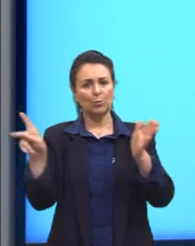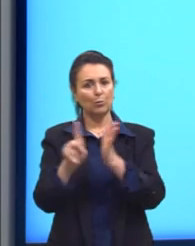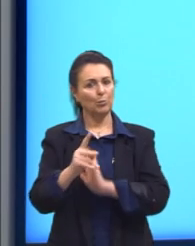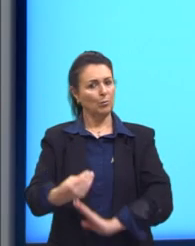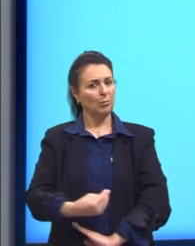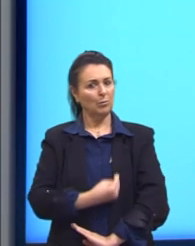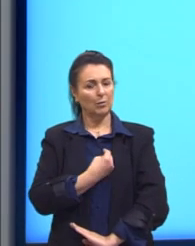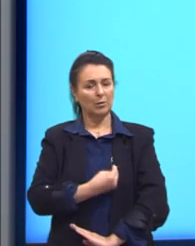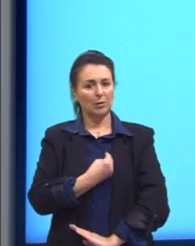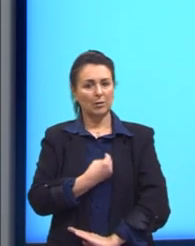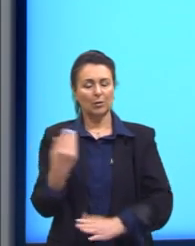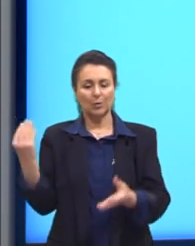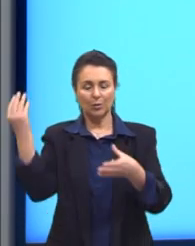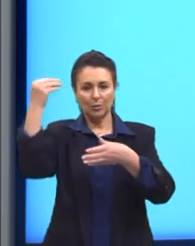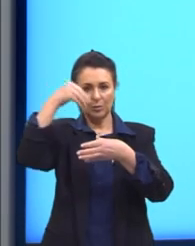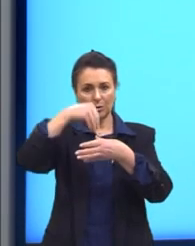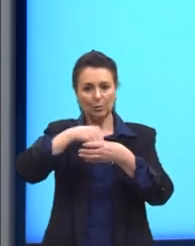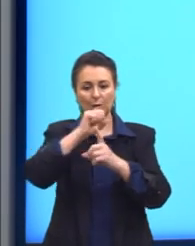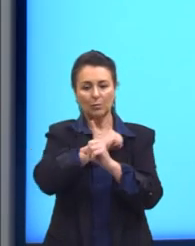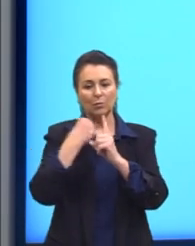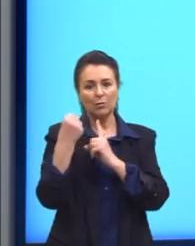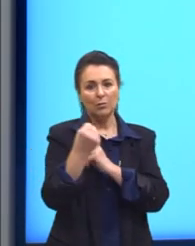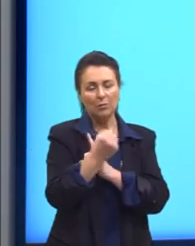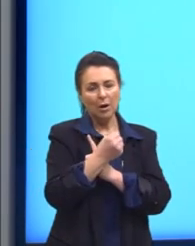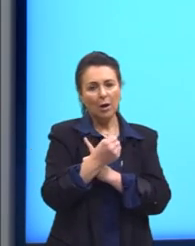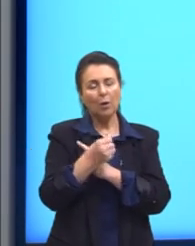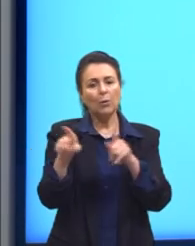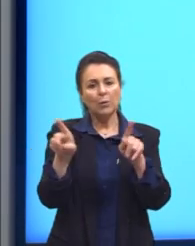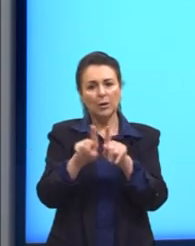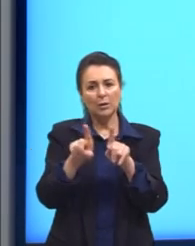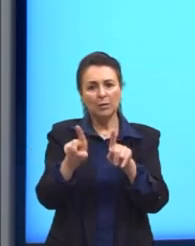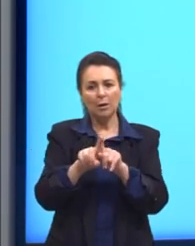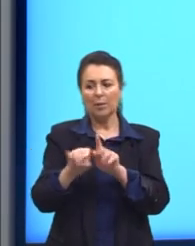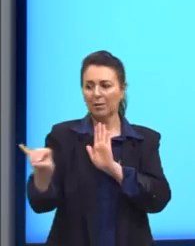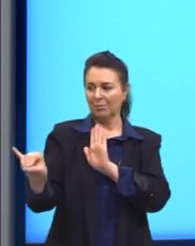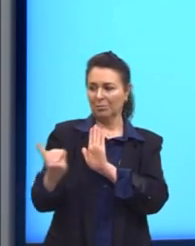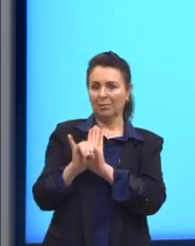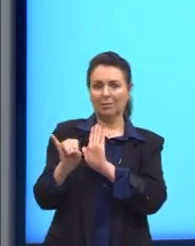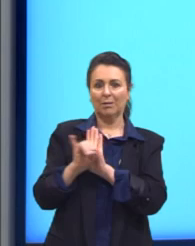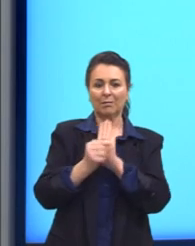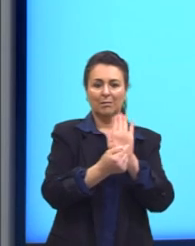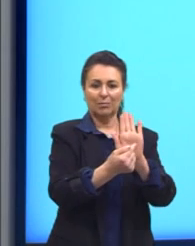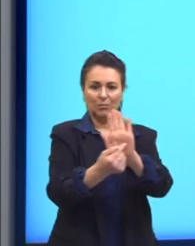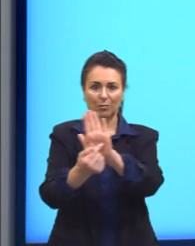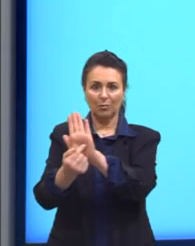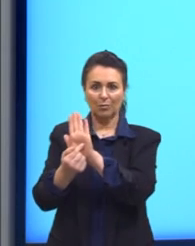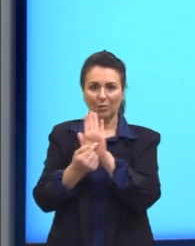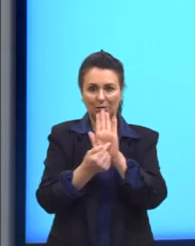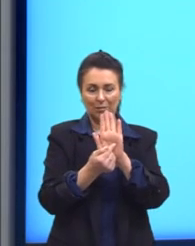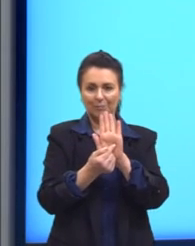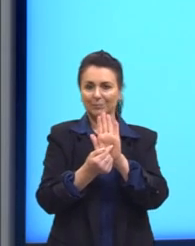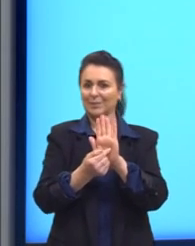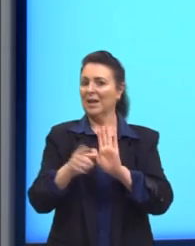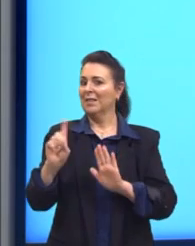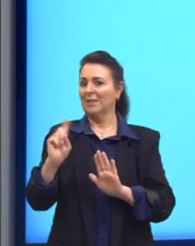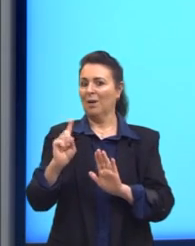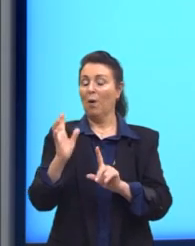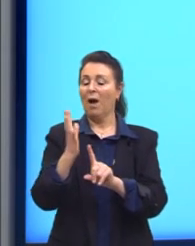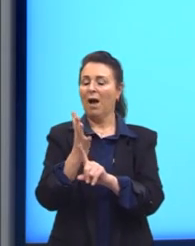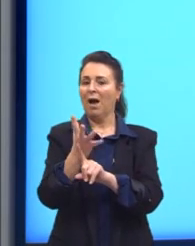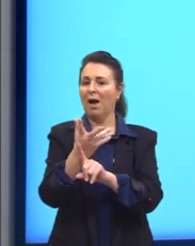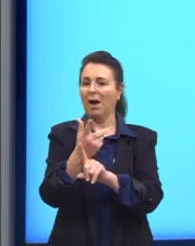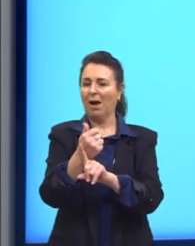social e formadora de identidade. Não vamos mexer nela também, porque ela diz respeito à arte.